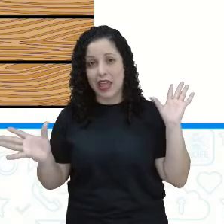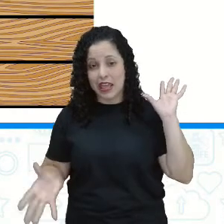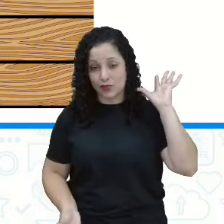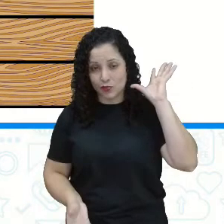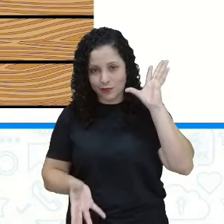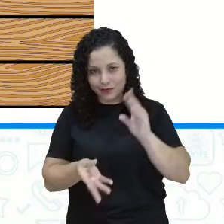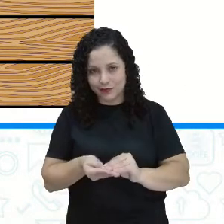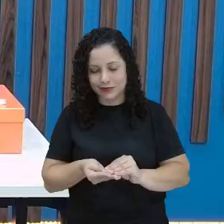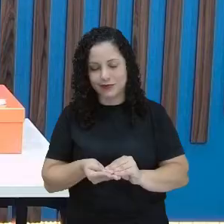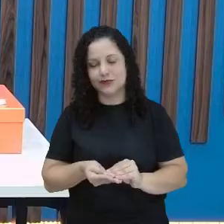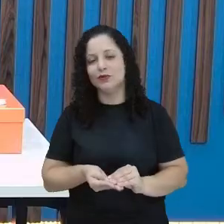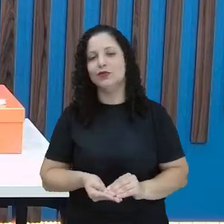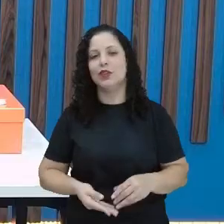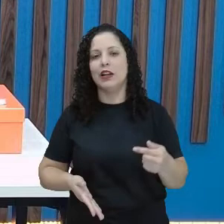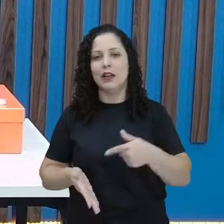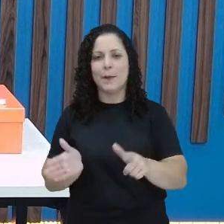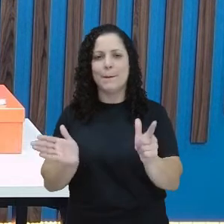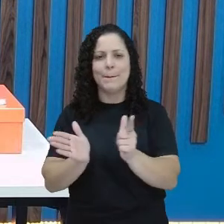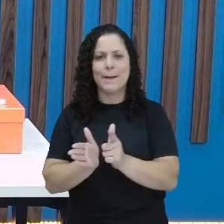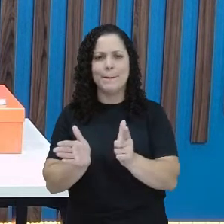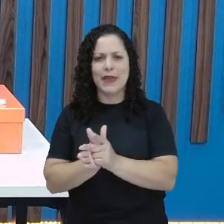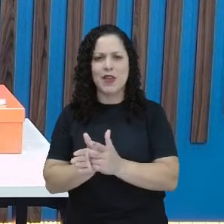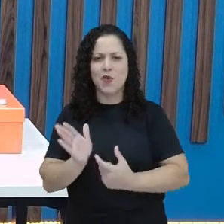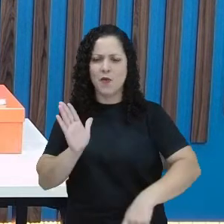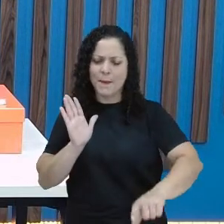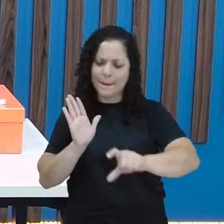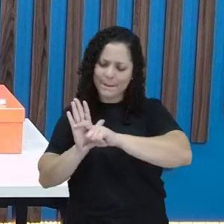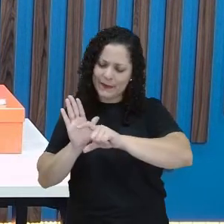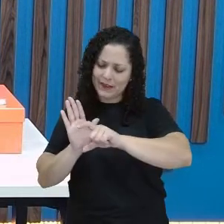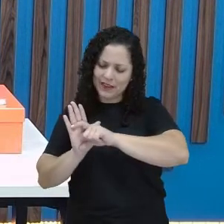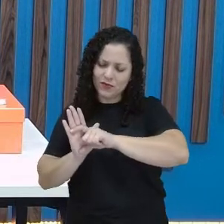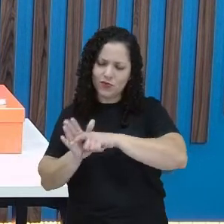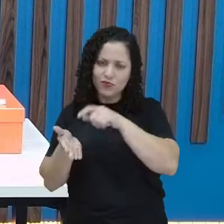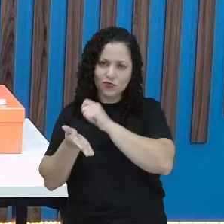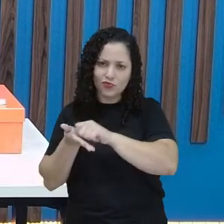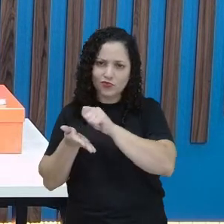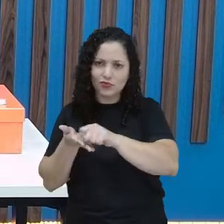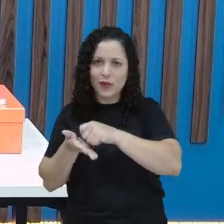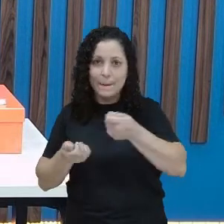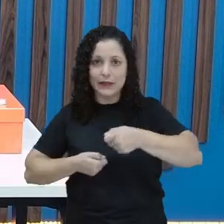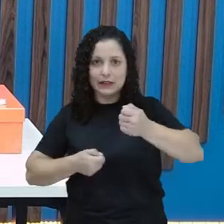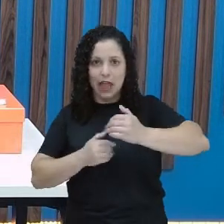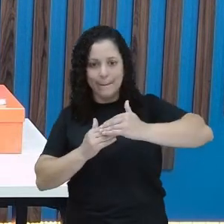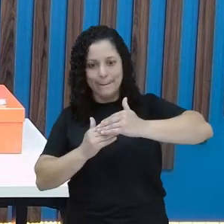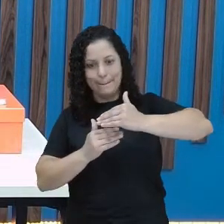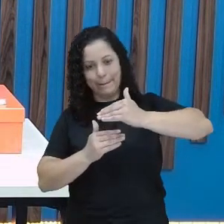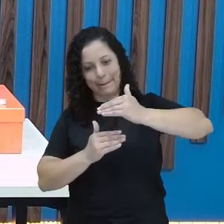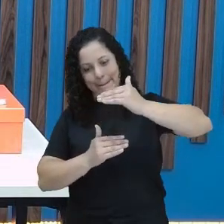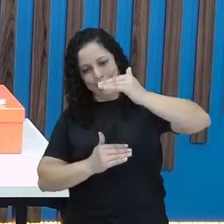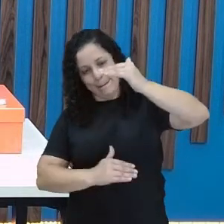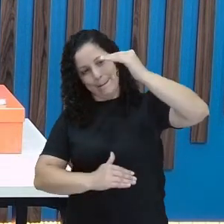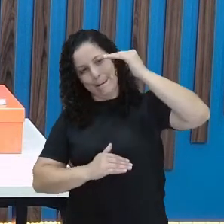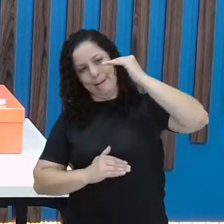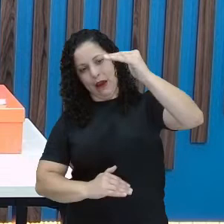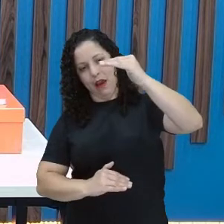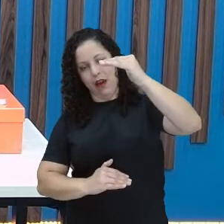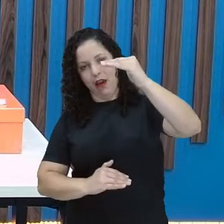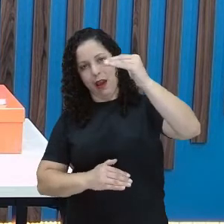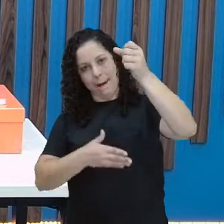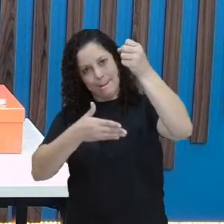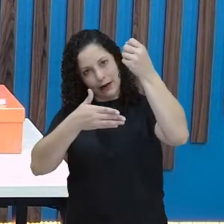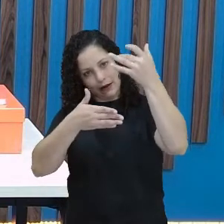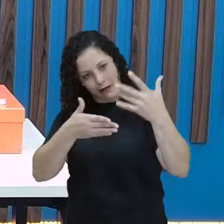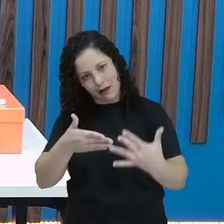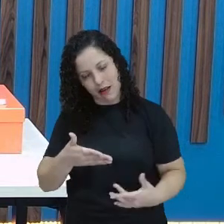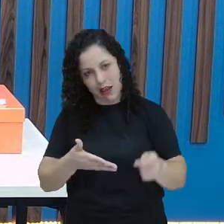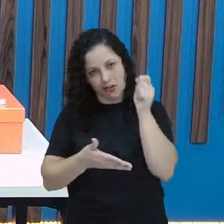mensagem. Em um pequeno papel, eu não preciso de uma folha de papel ofício para escrever